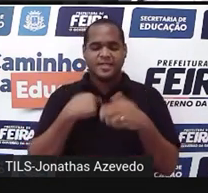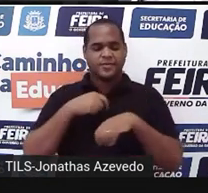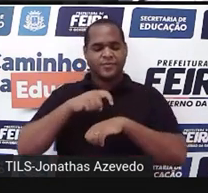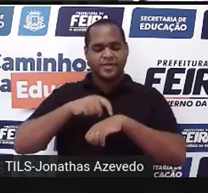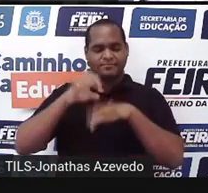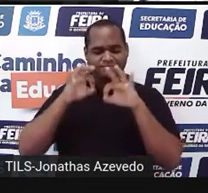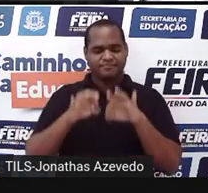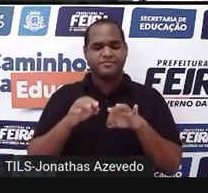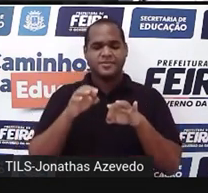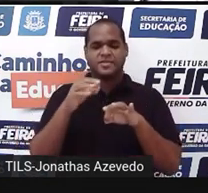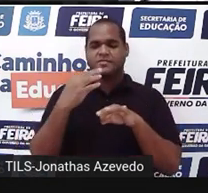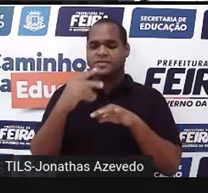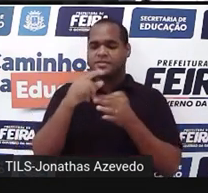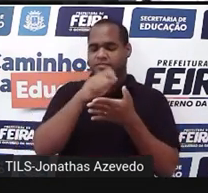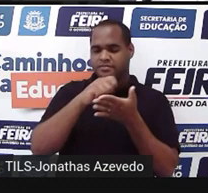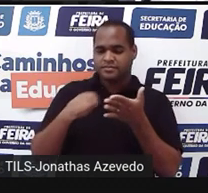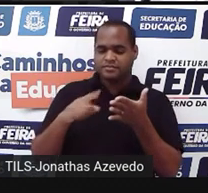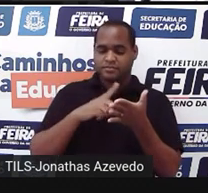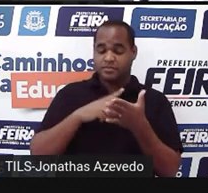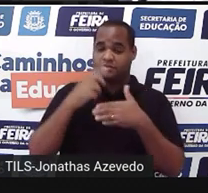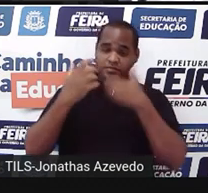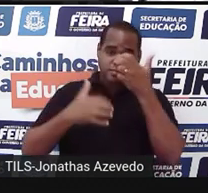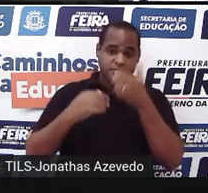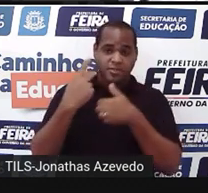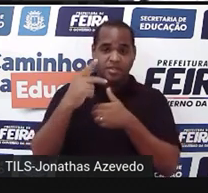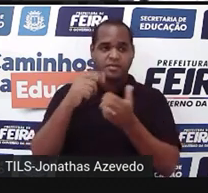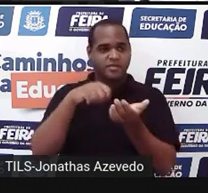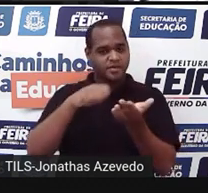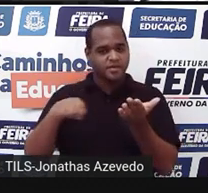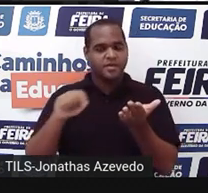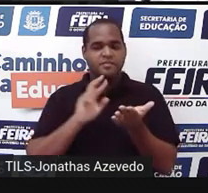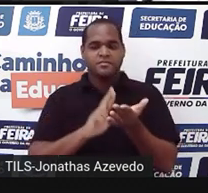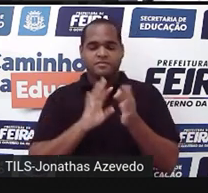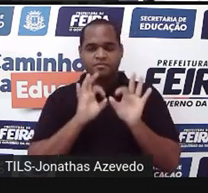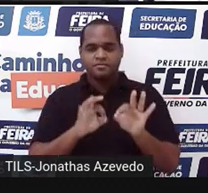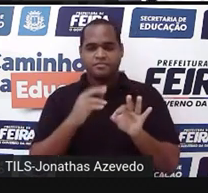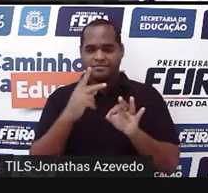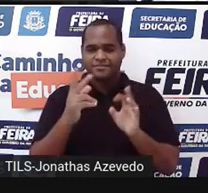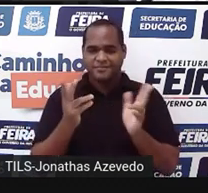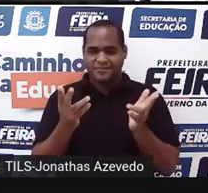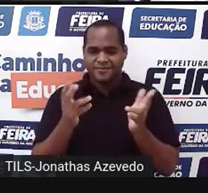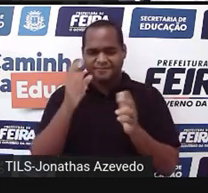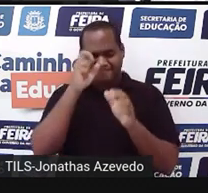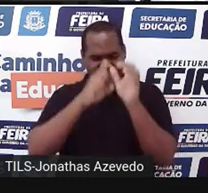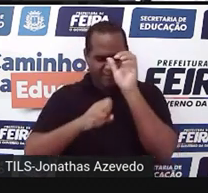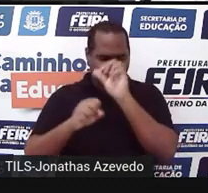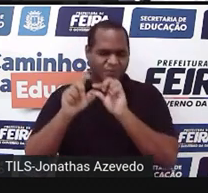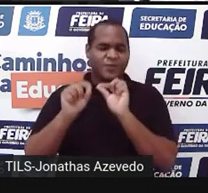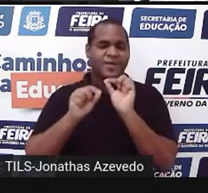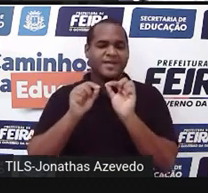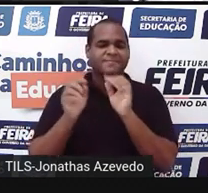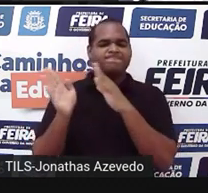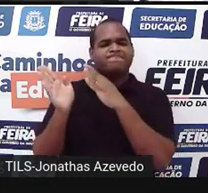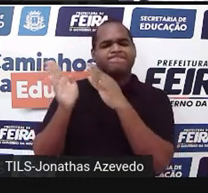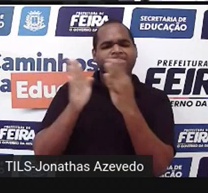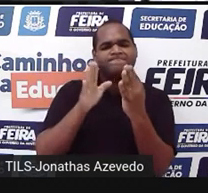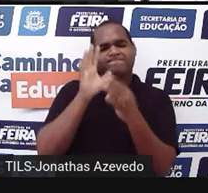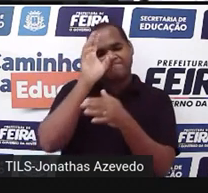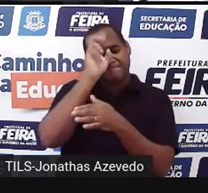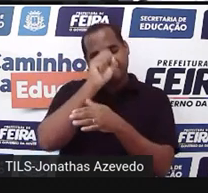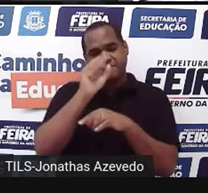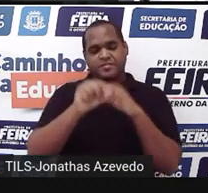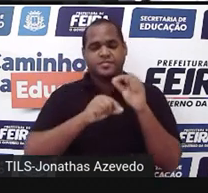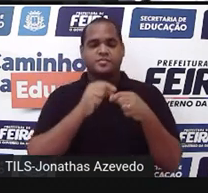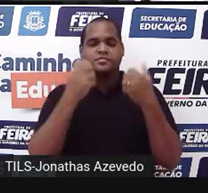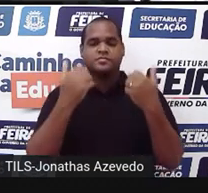para escrever um pequeno comentário no seu caderno sobre o que você aprendeu nessa aula. Tá bom? Fazendo